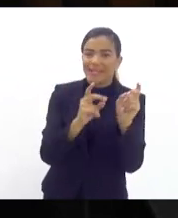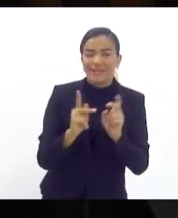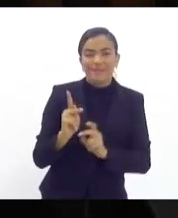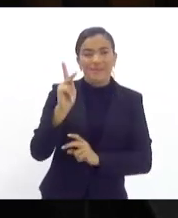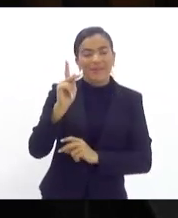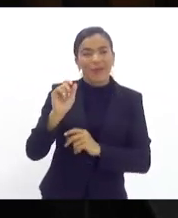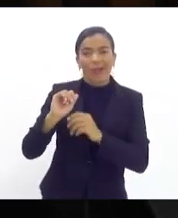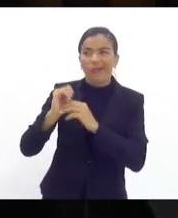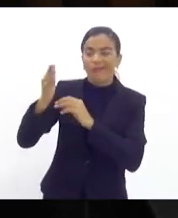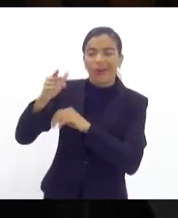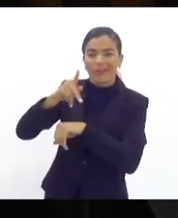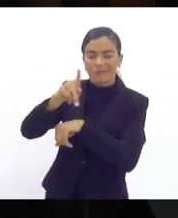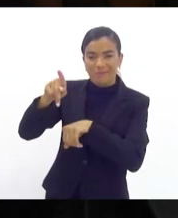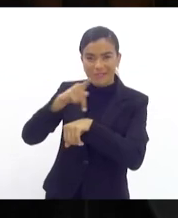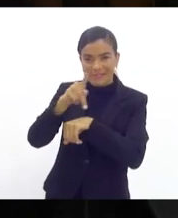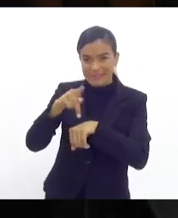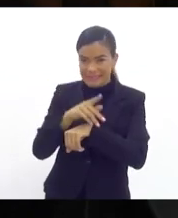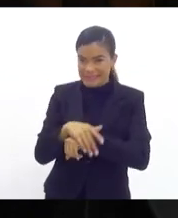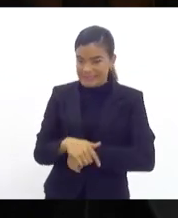Constituição Federal.